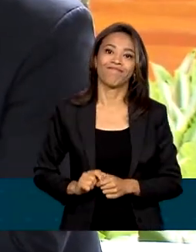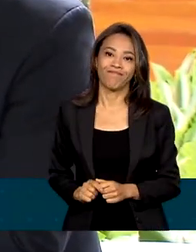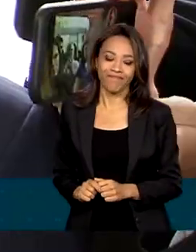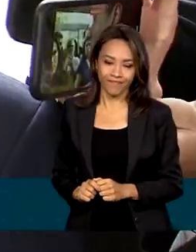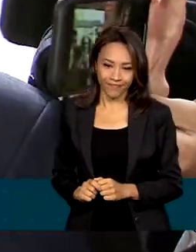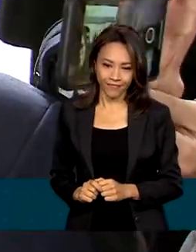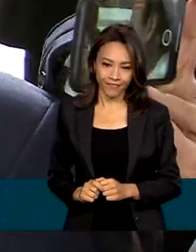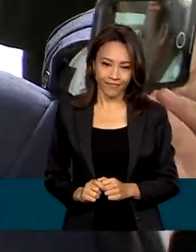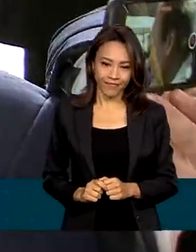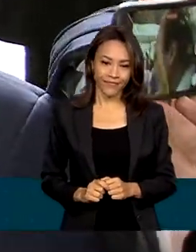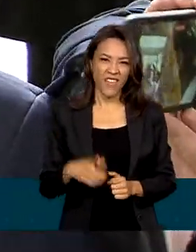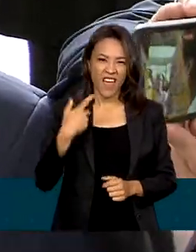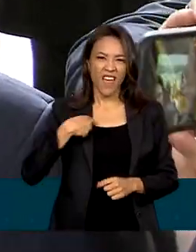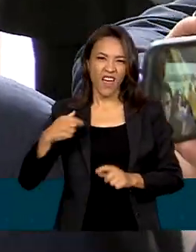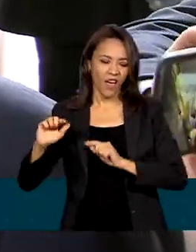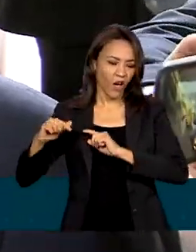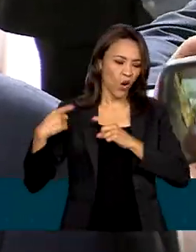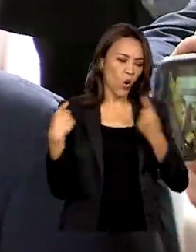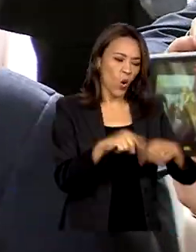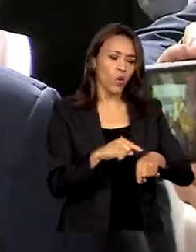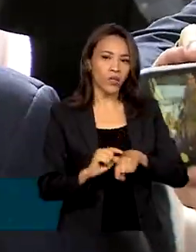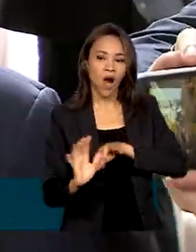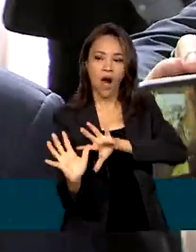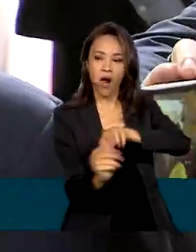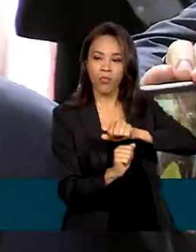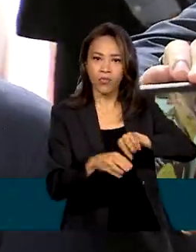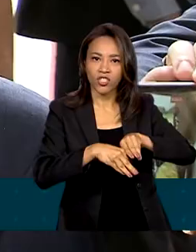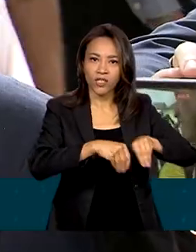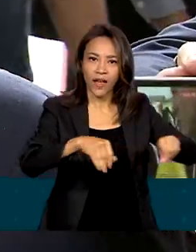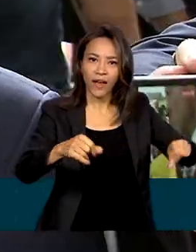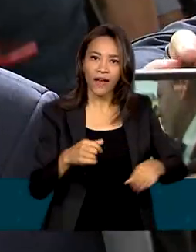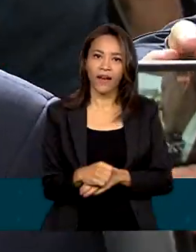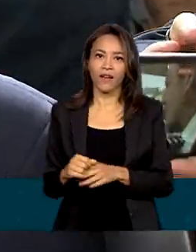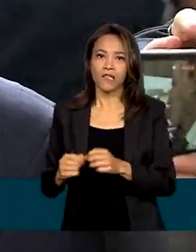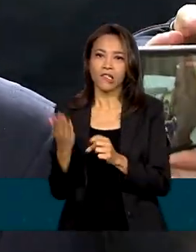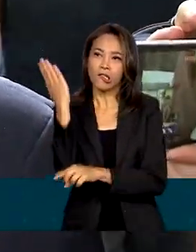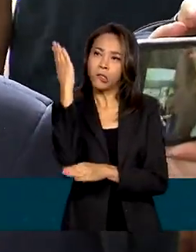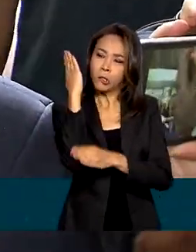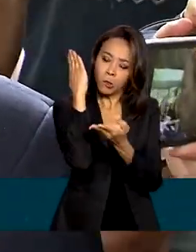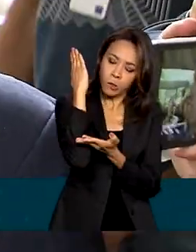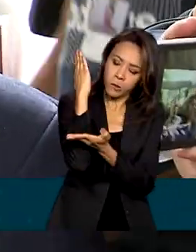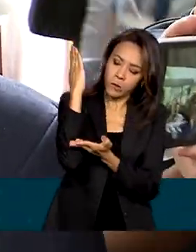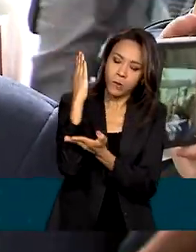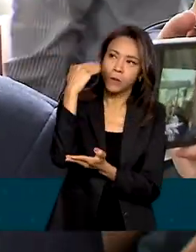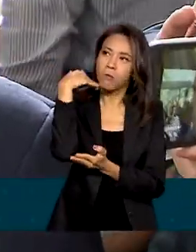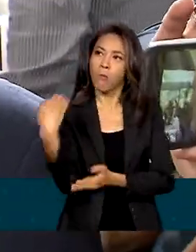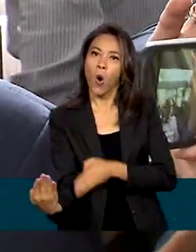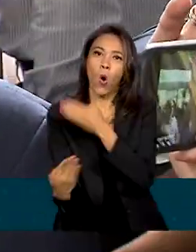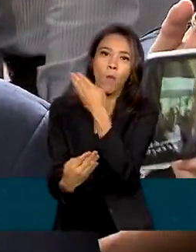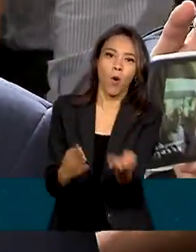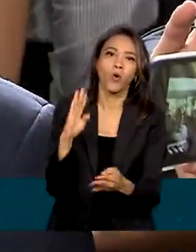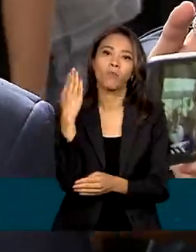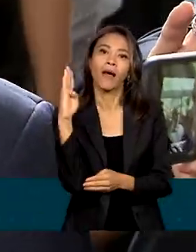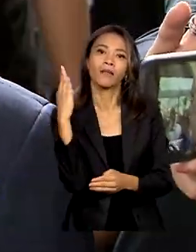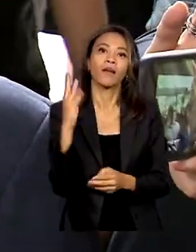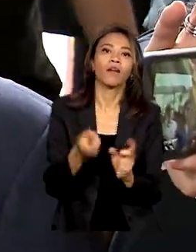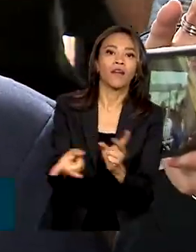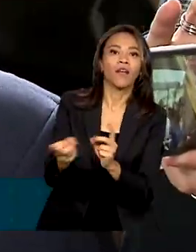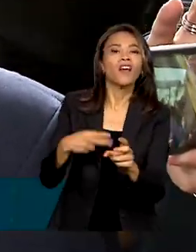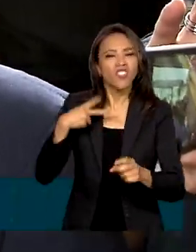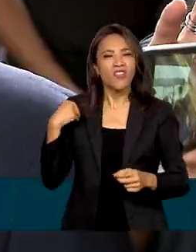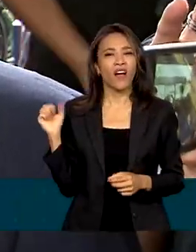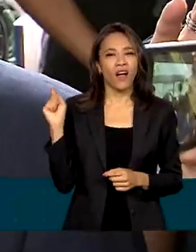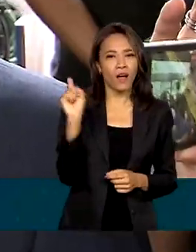Renováveis. É combater grilagem de terras, desmatamento ilegal, extração ilegal de madeira, garimpo. Nós vamos colocar fiscalização na rua.